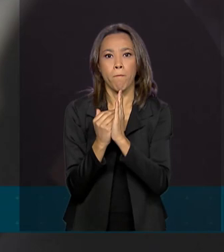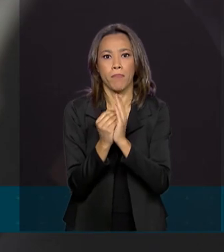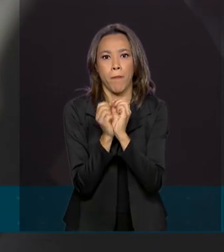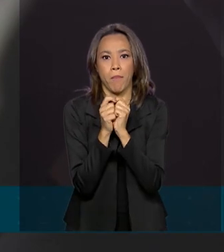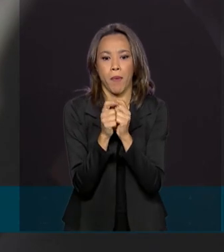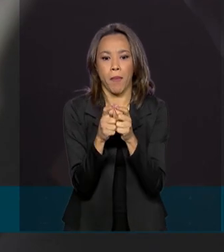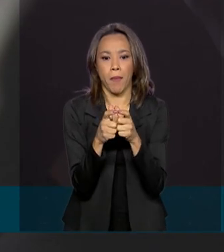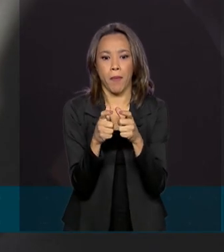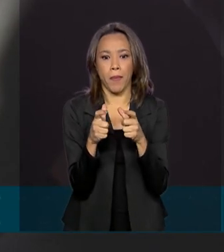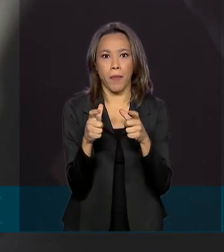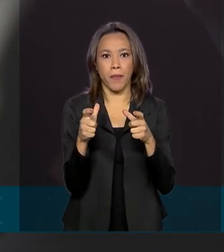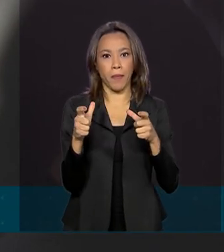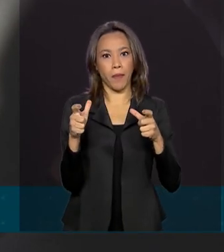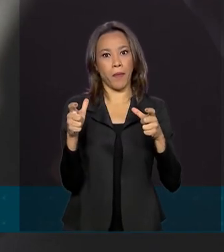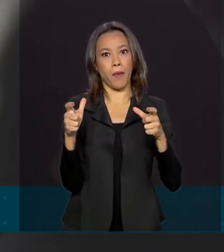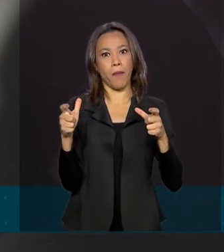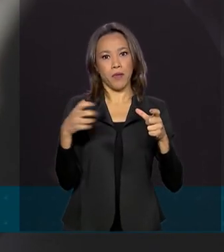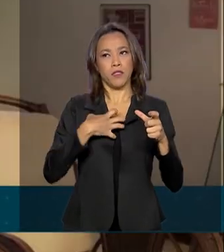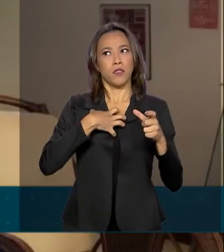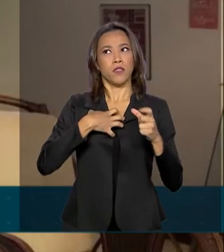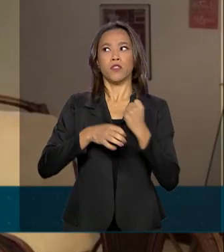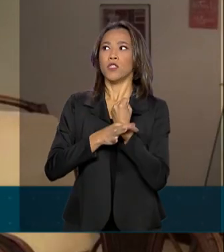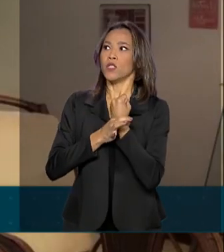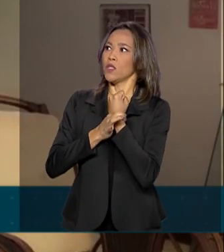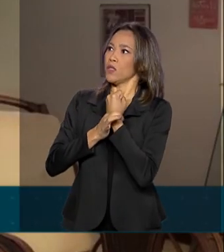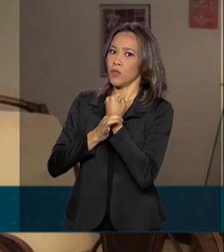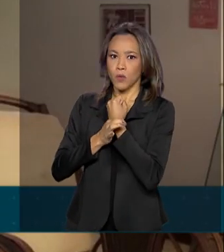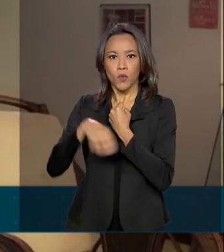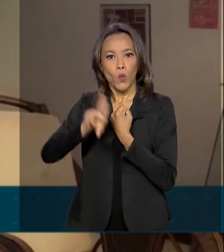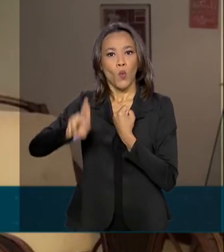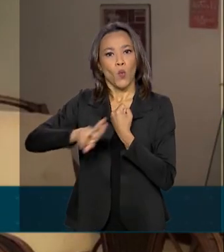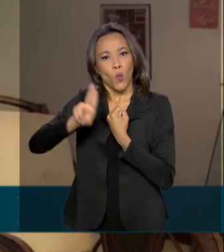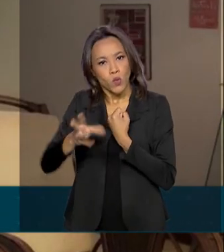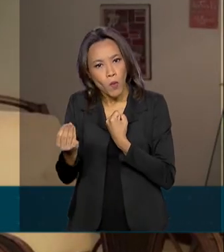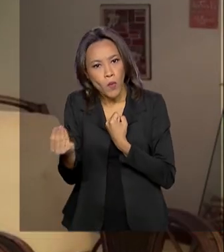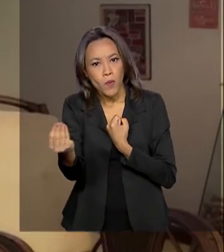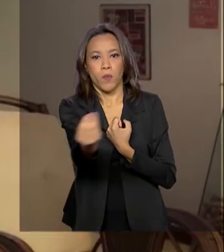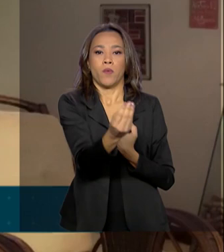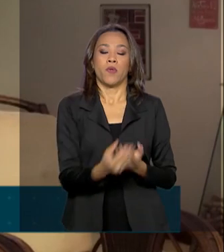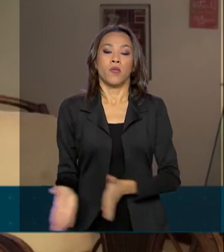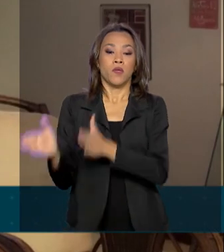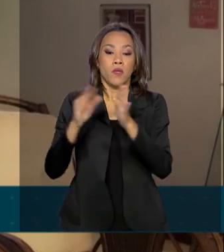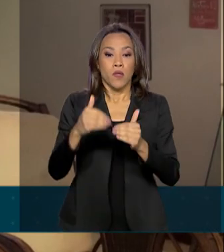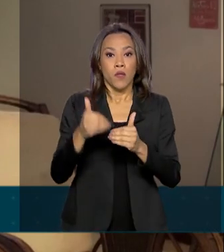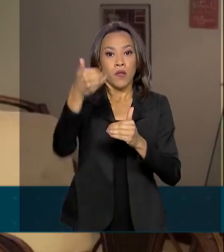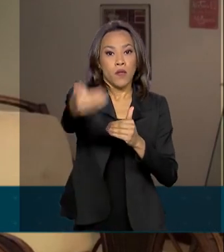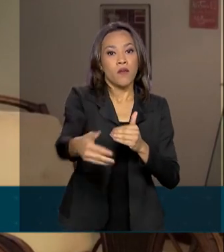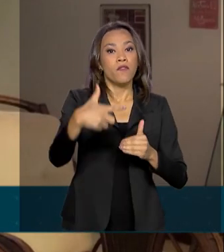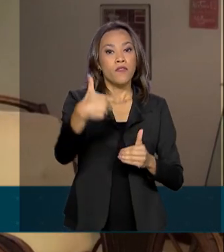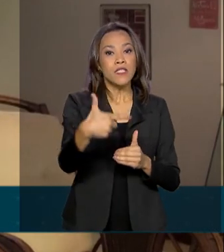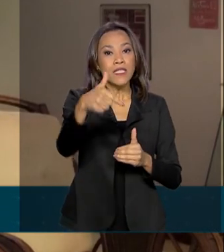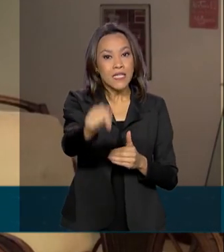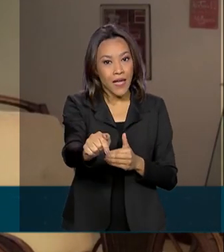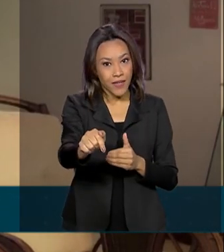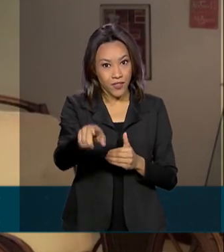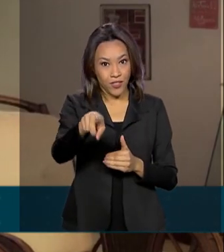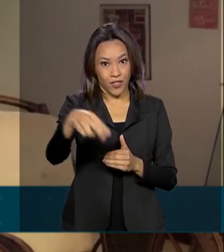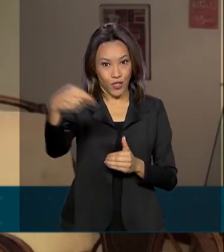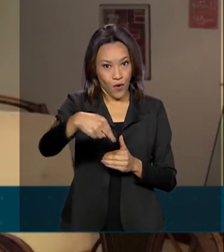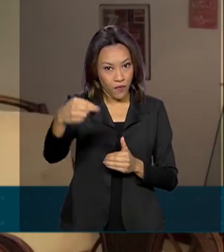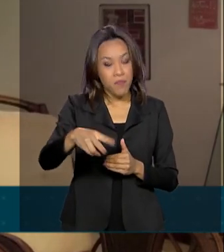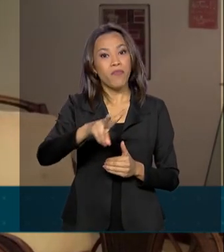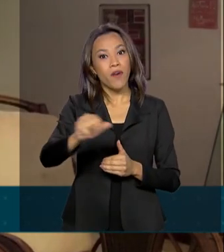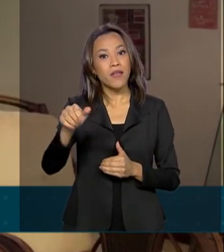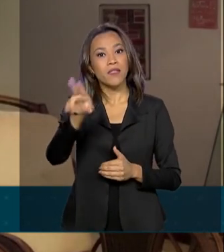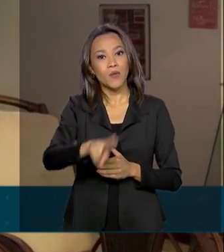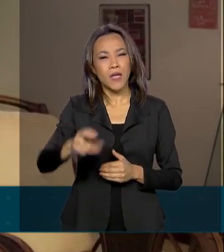medida que o usuário sente confiança. Na próxima sexta-feira, 27 de novembro, será realizada a Black Friday com